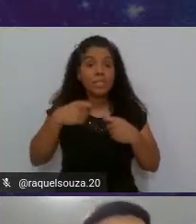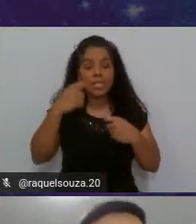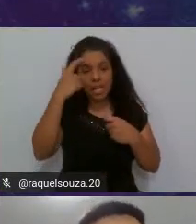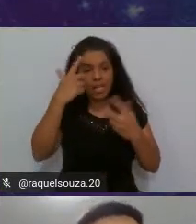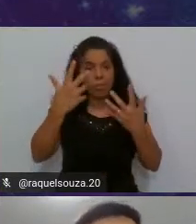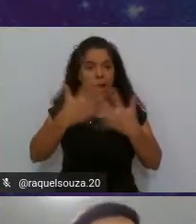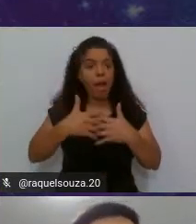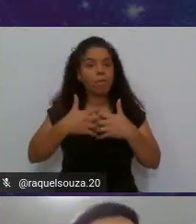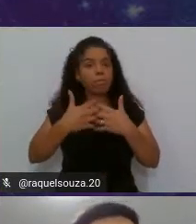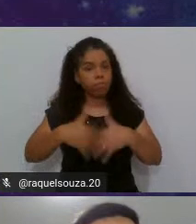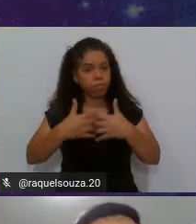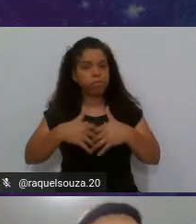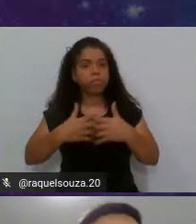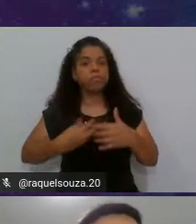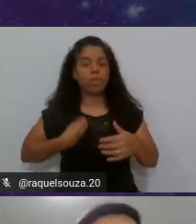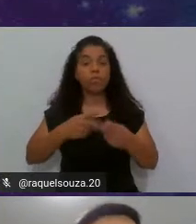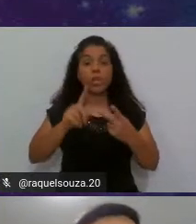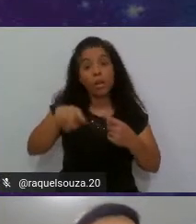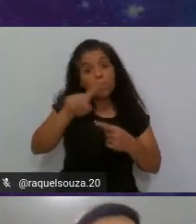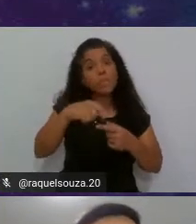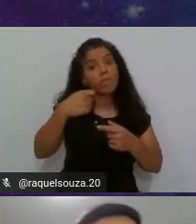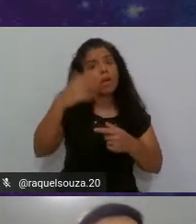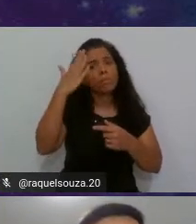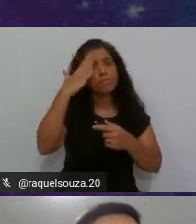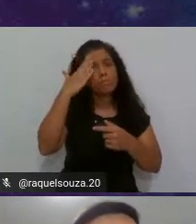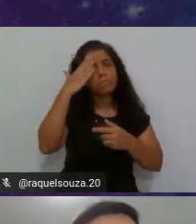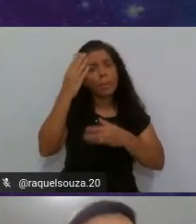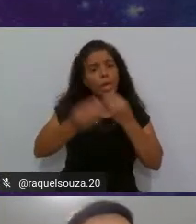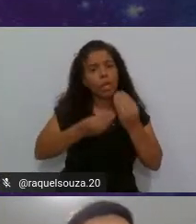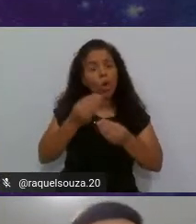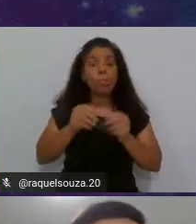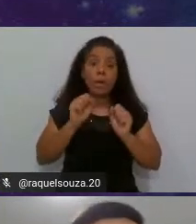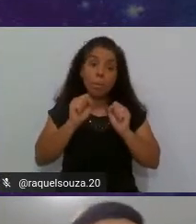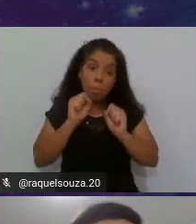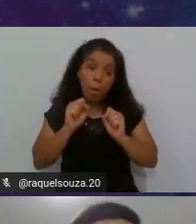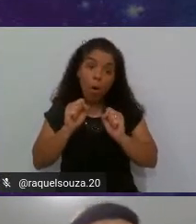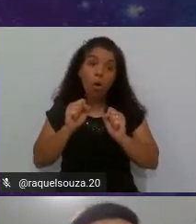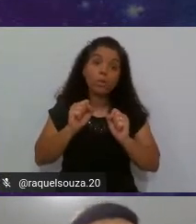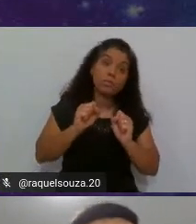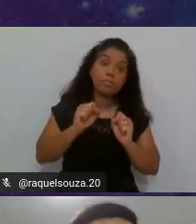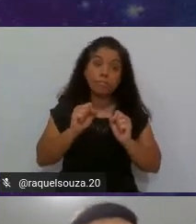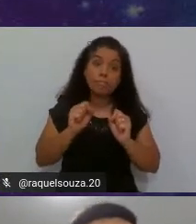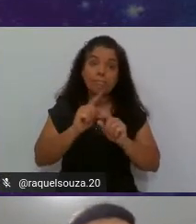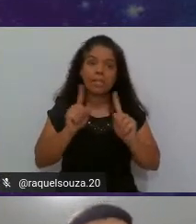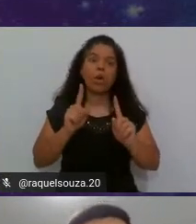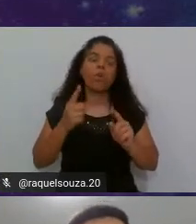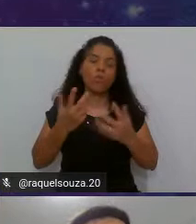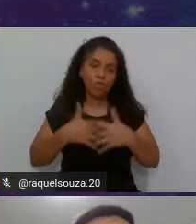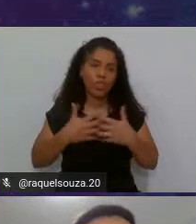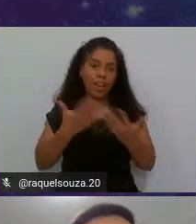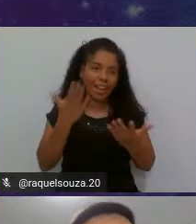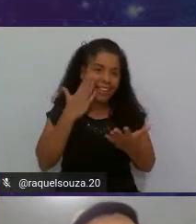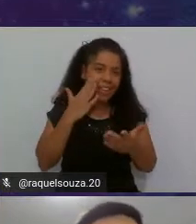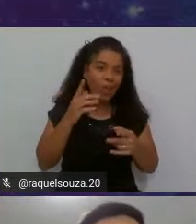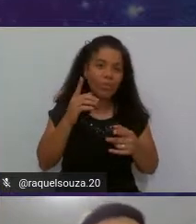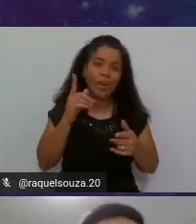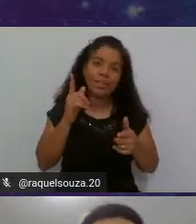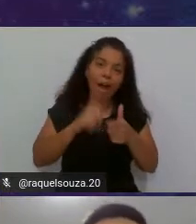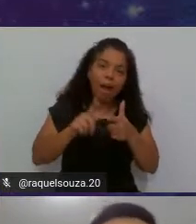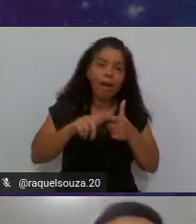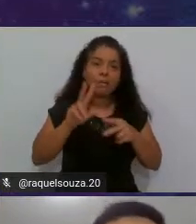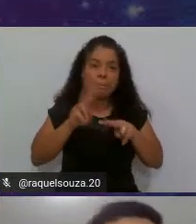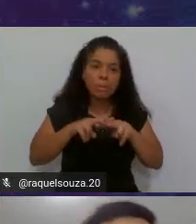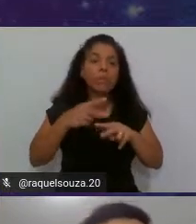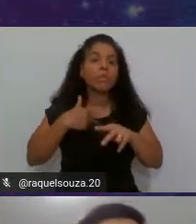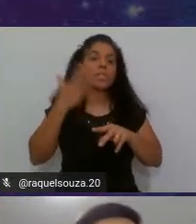você vai saber como é que ele pode não funcionar. Entendeu? E aí isso vai te dar insights